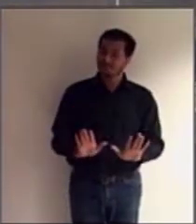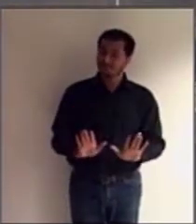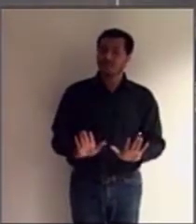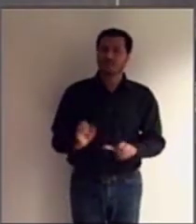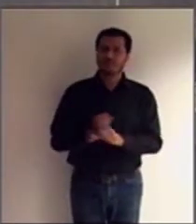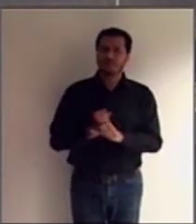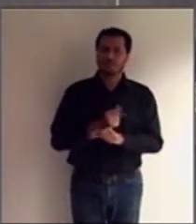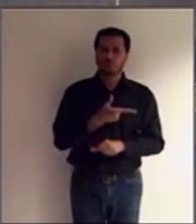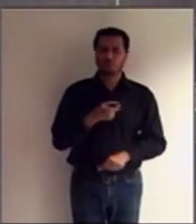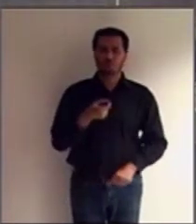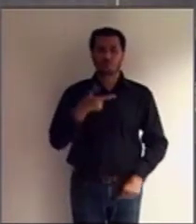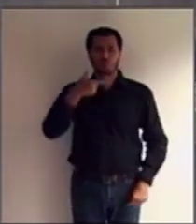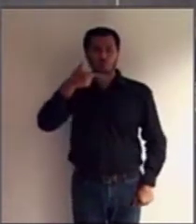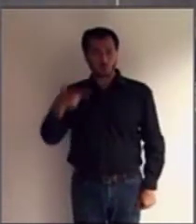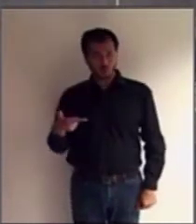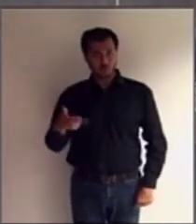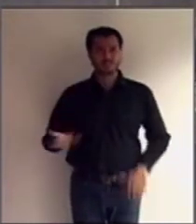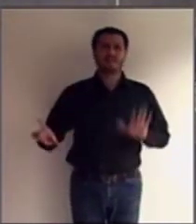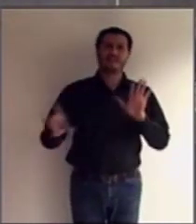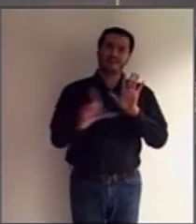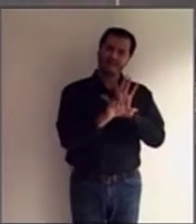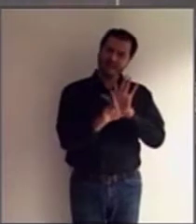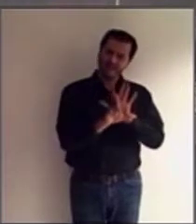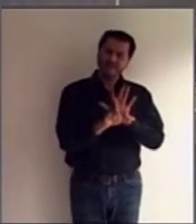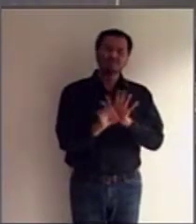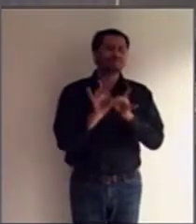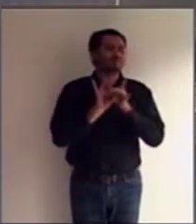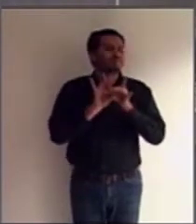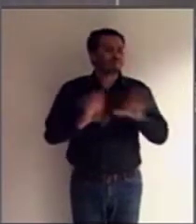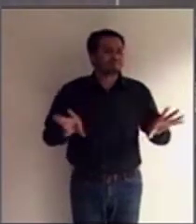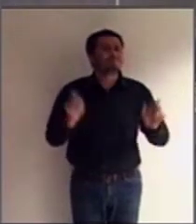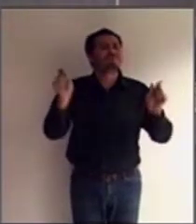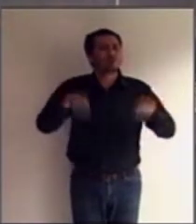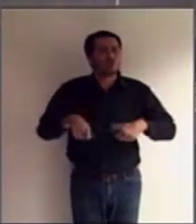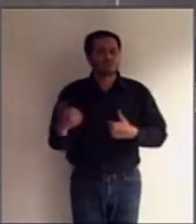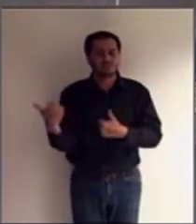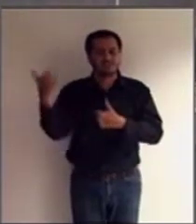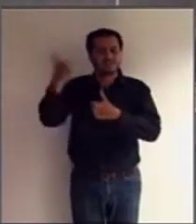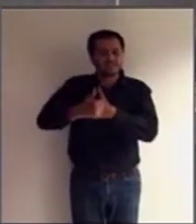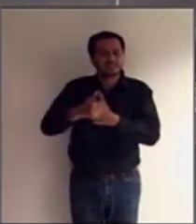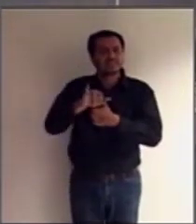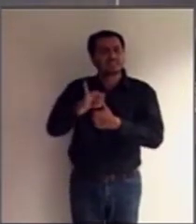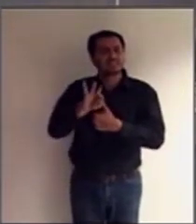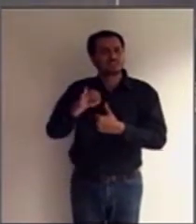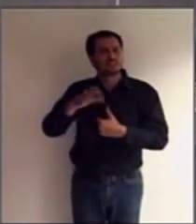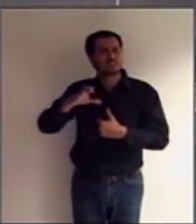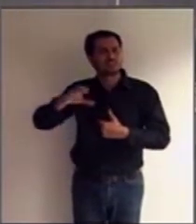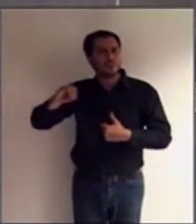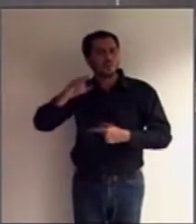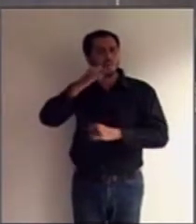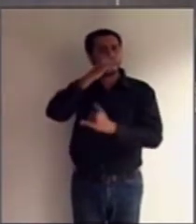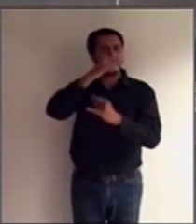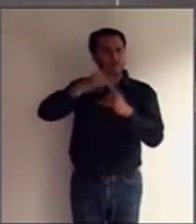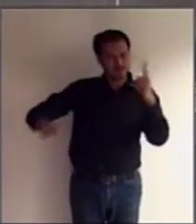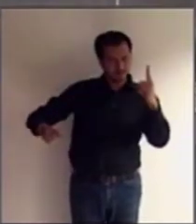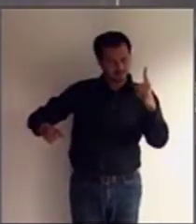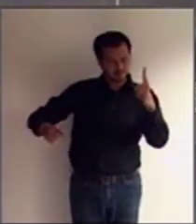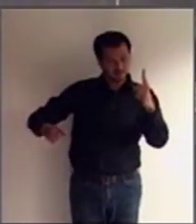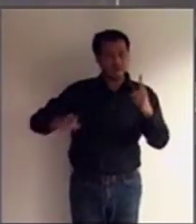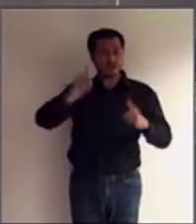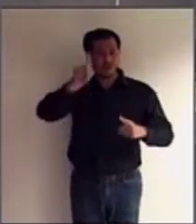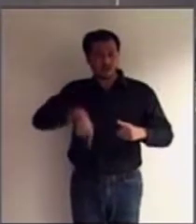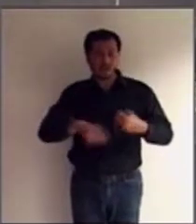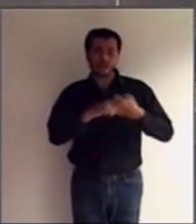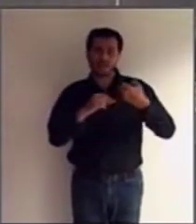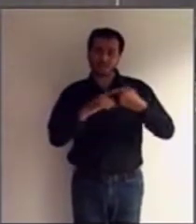a lei passa a permitir a interdição parcial. É o que diz o artigo 1772 do